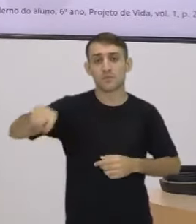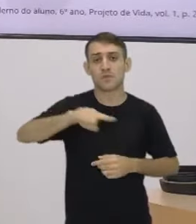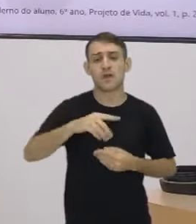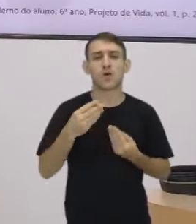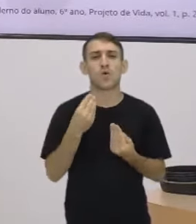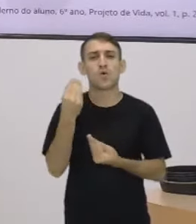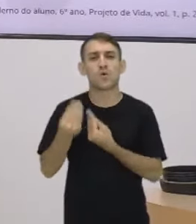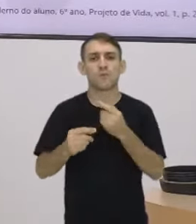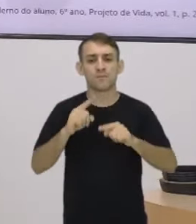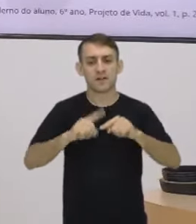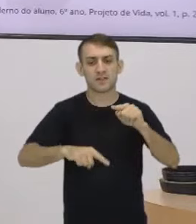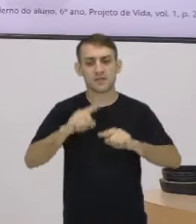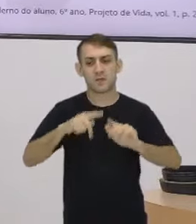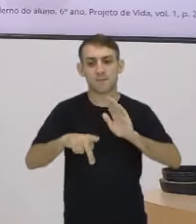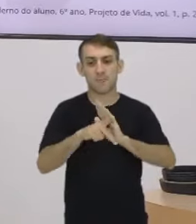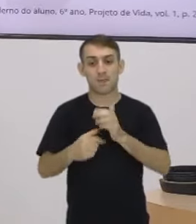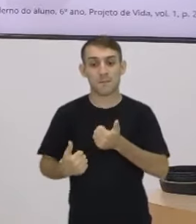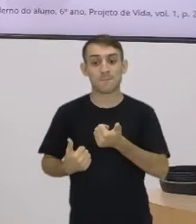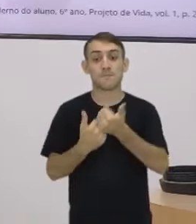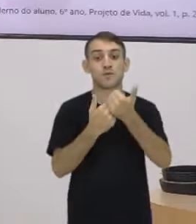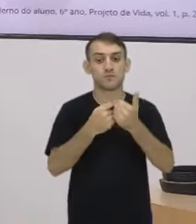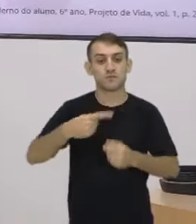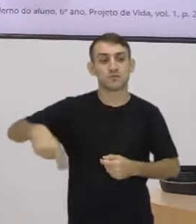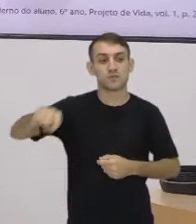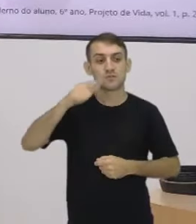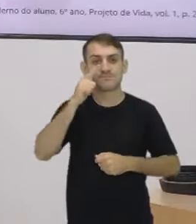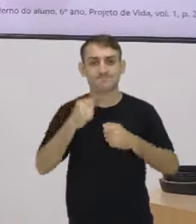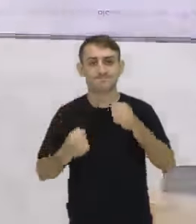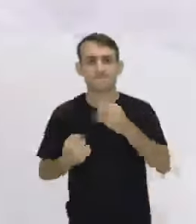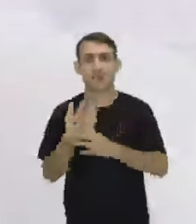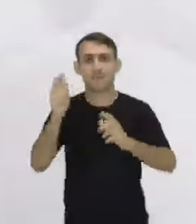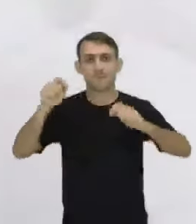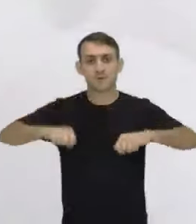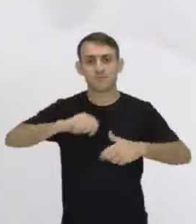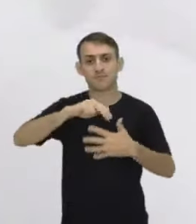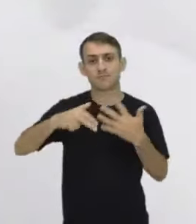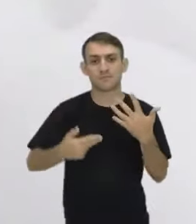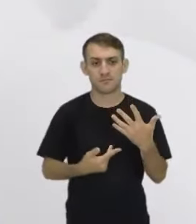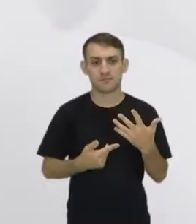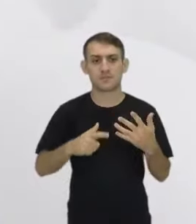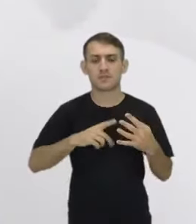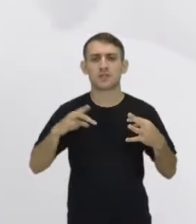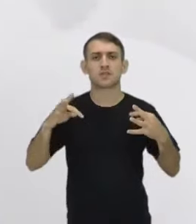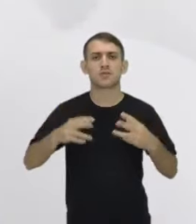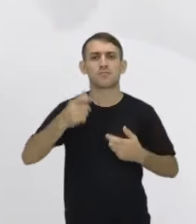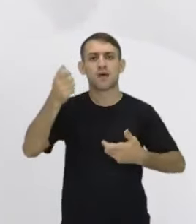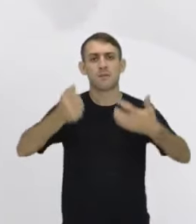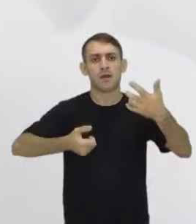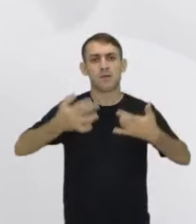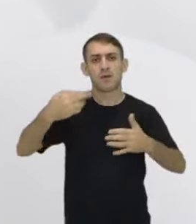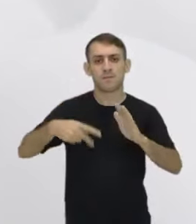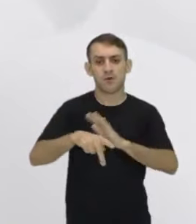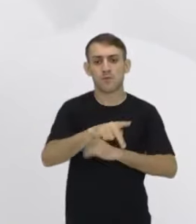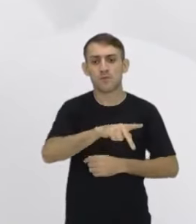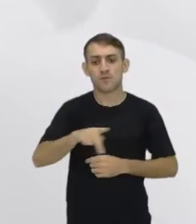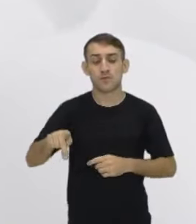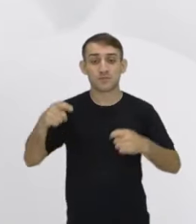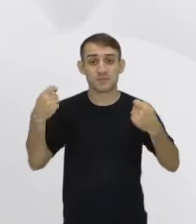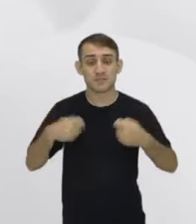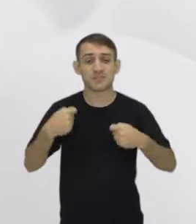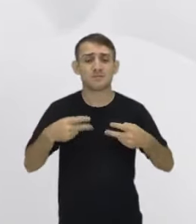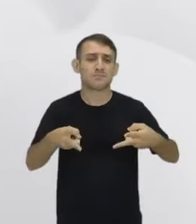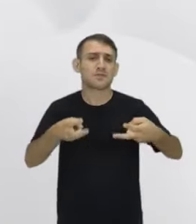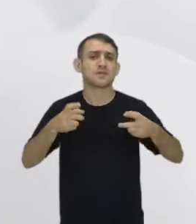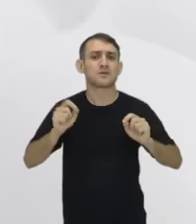um material de apoio pra que você crie essas possibilidades. Olha só, então, de acordo com as explicações dos professores, você deve ter aí